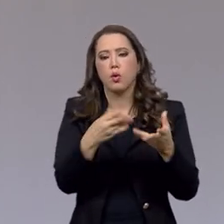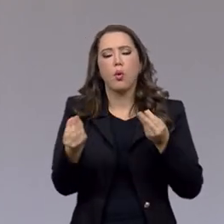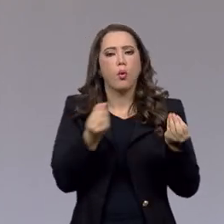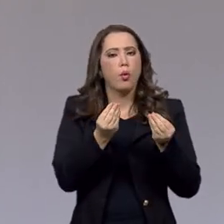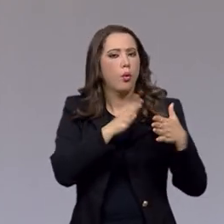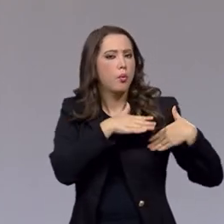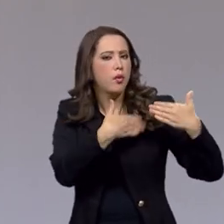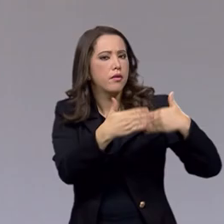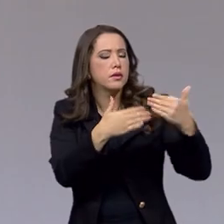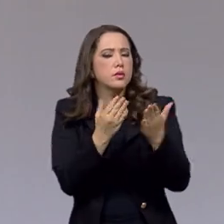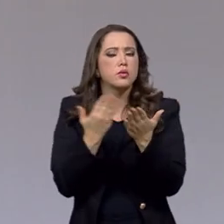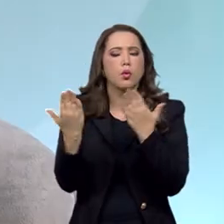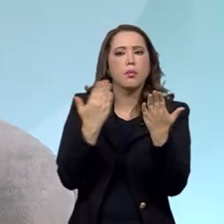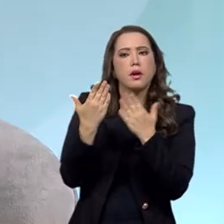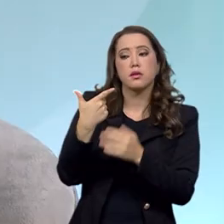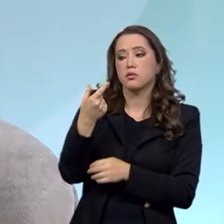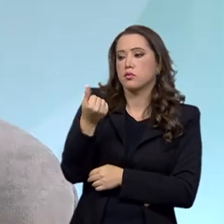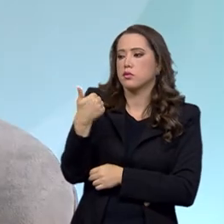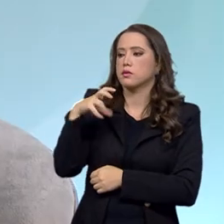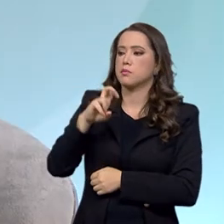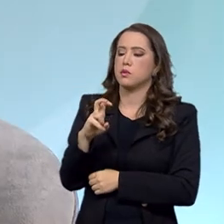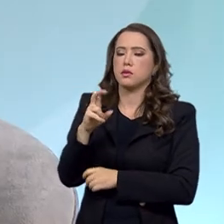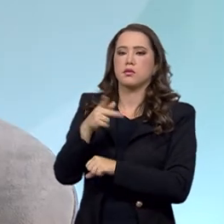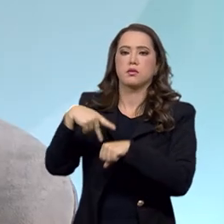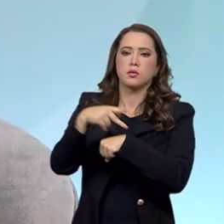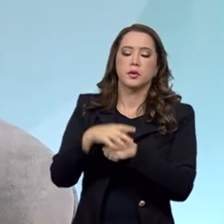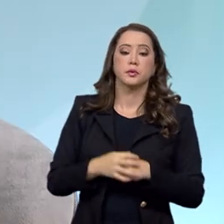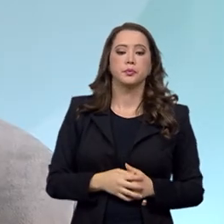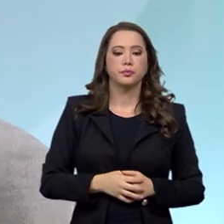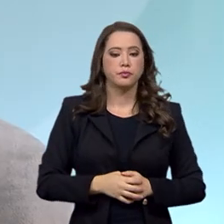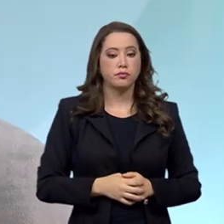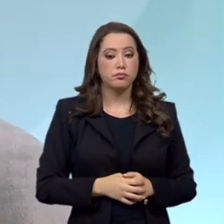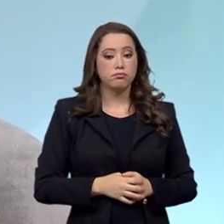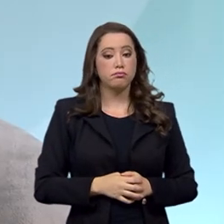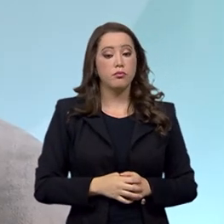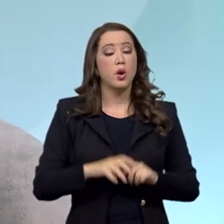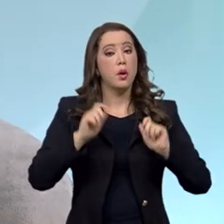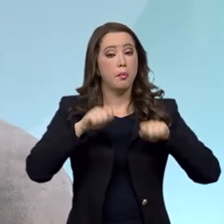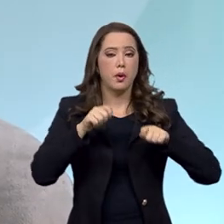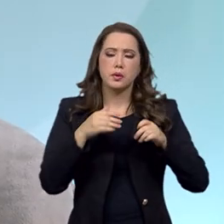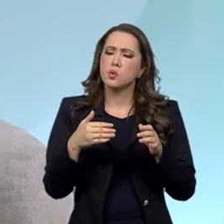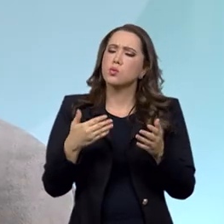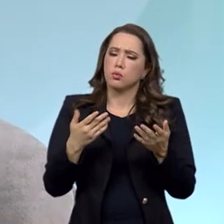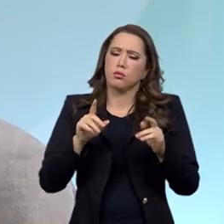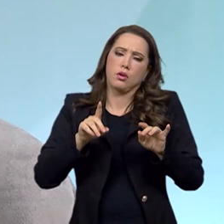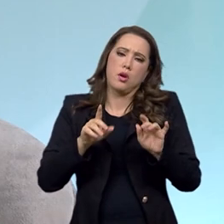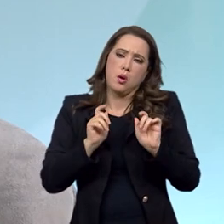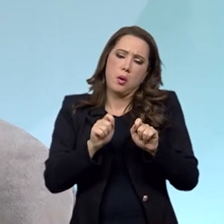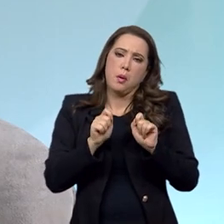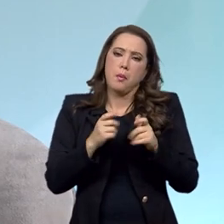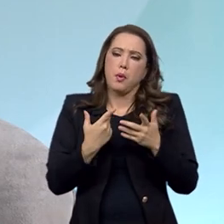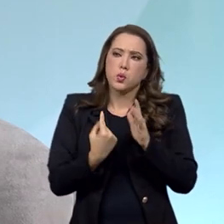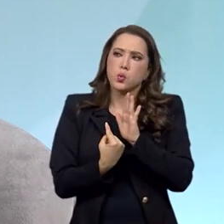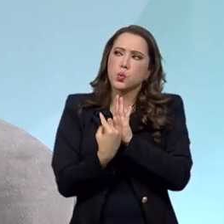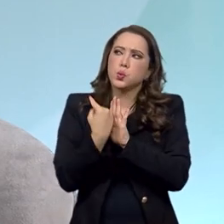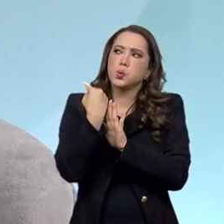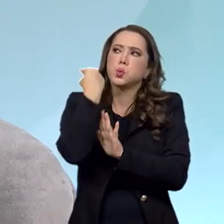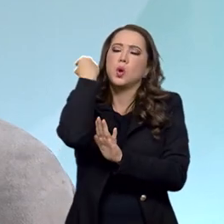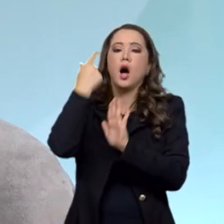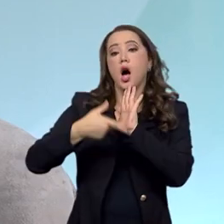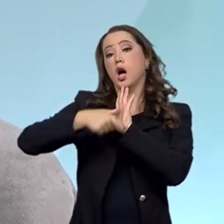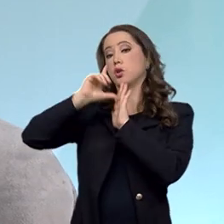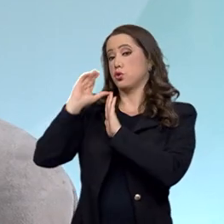desde 2015 no país, secretário? Se você me permite, eu retrocedo até um pouco no tempo, porque a Convenção